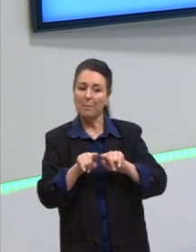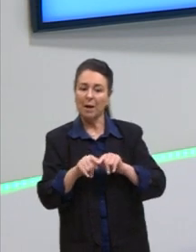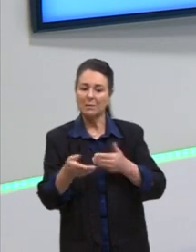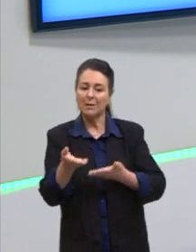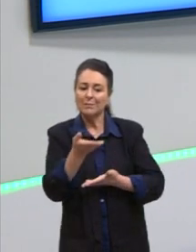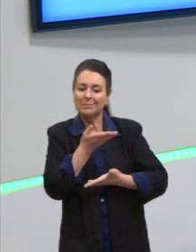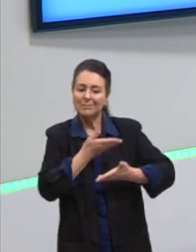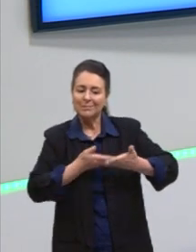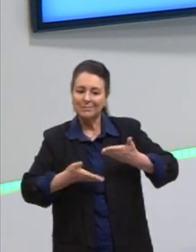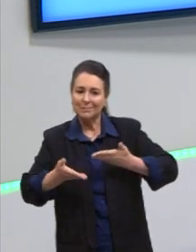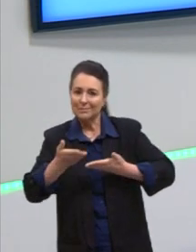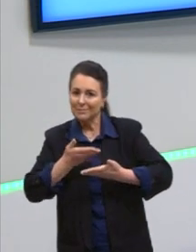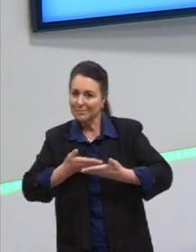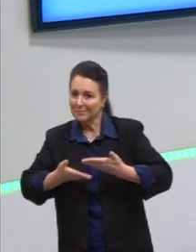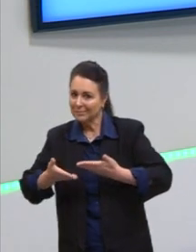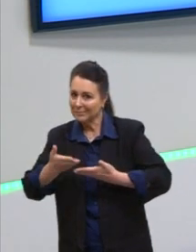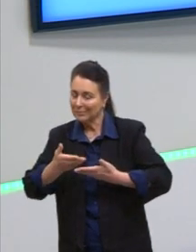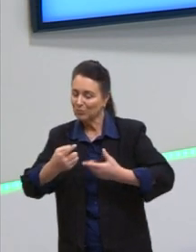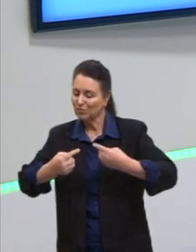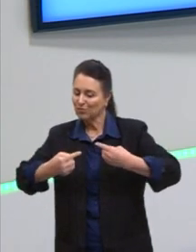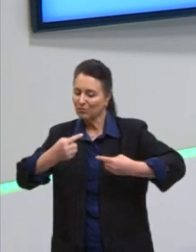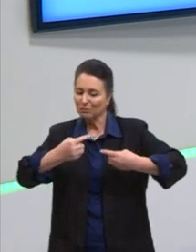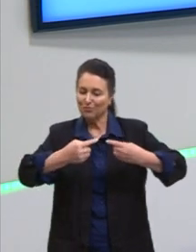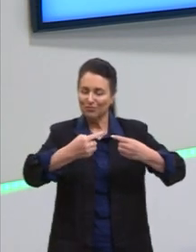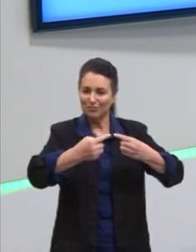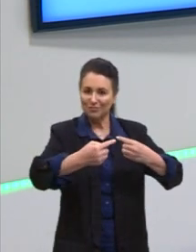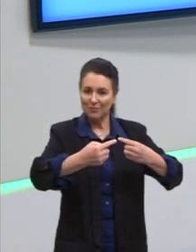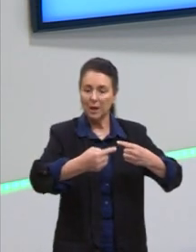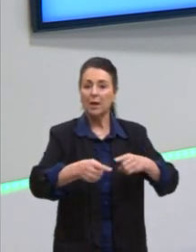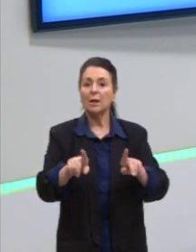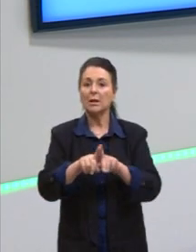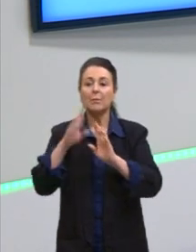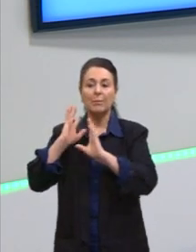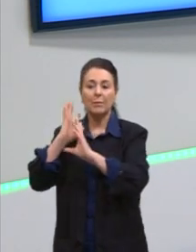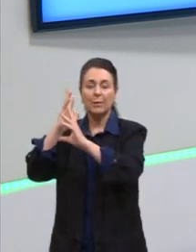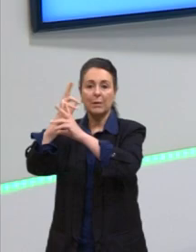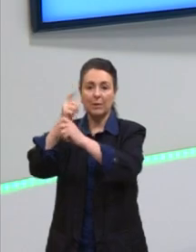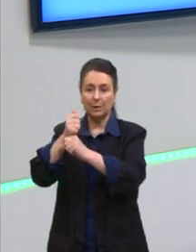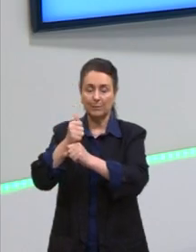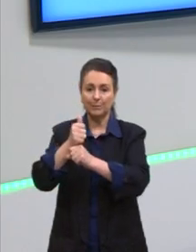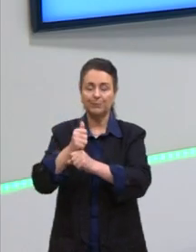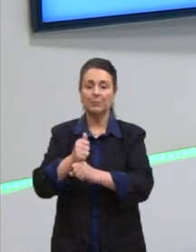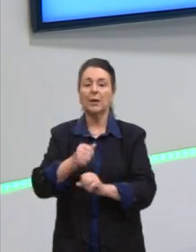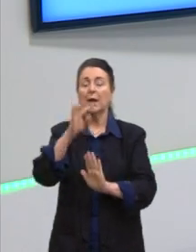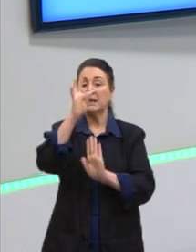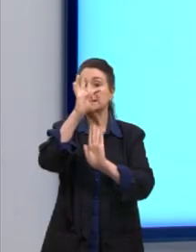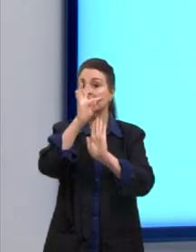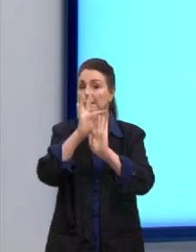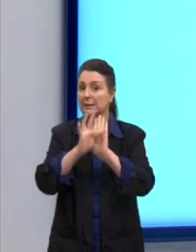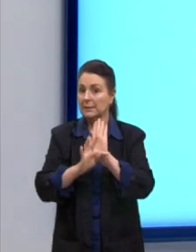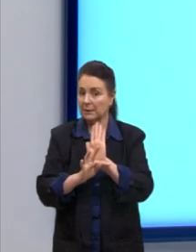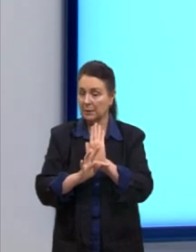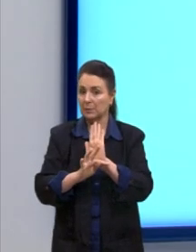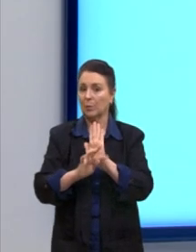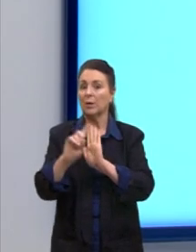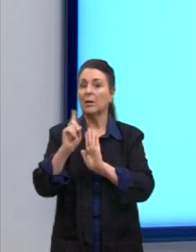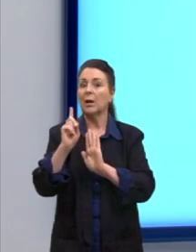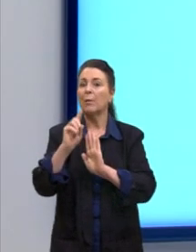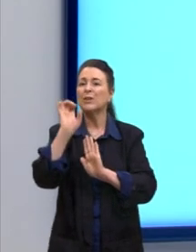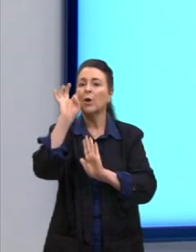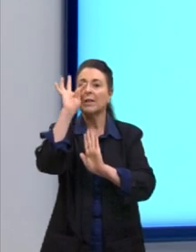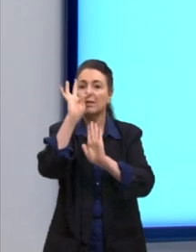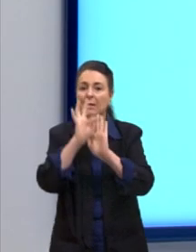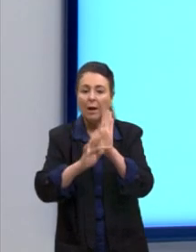si. E mais uma coisa que eu quero retomar aqui, é que quando eu estou falando em texto, eu não estou falando necessariamente só de